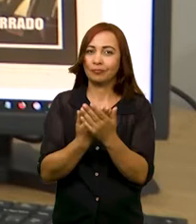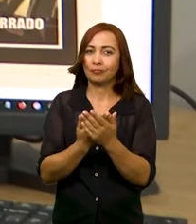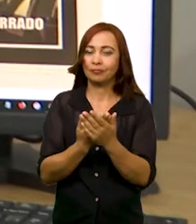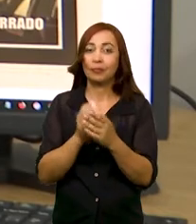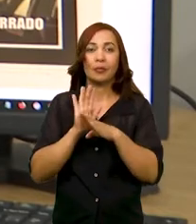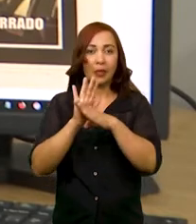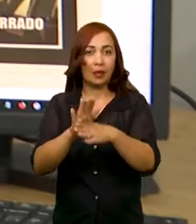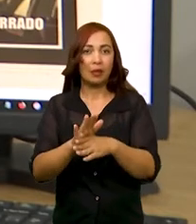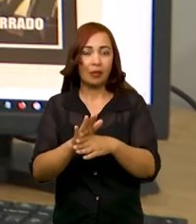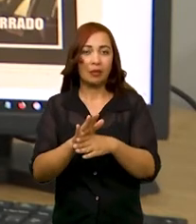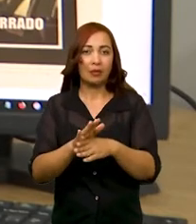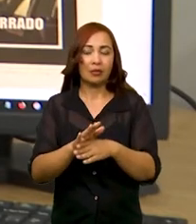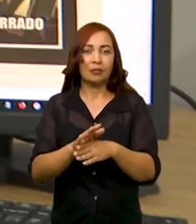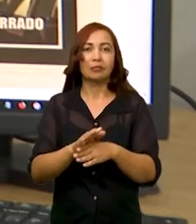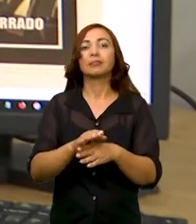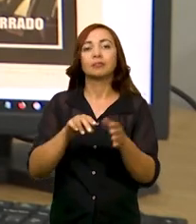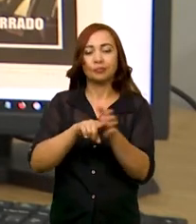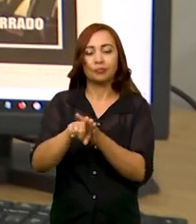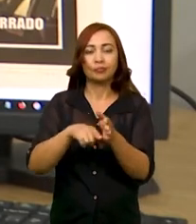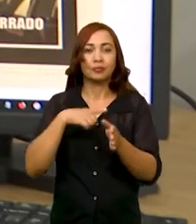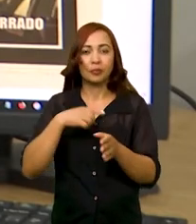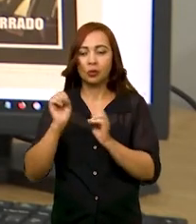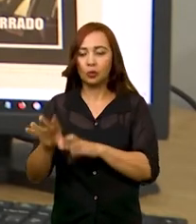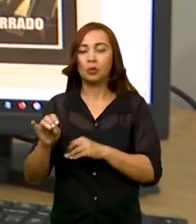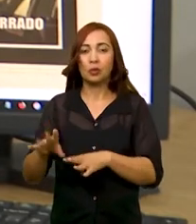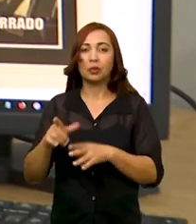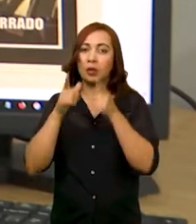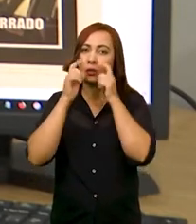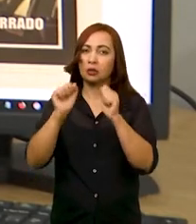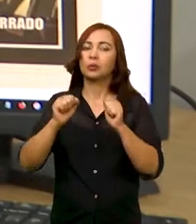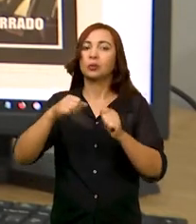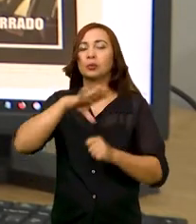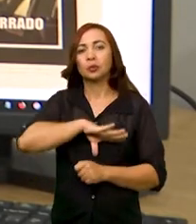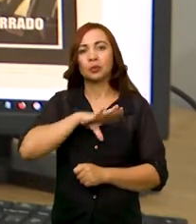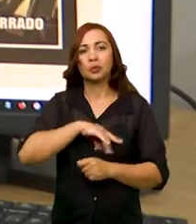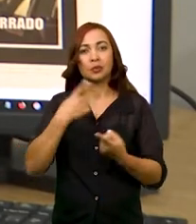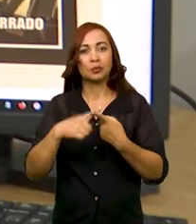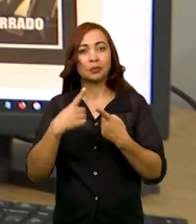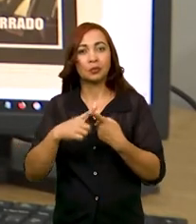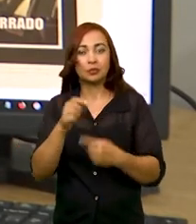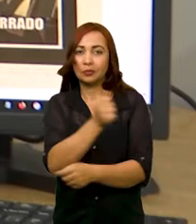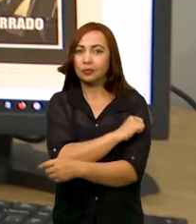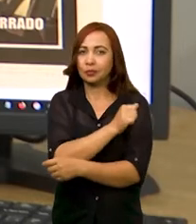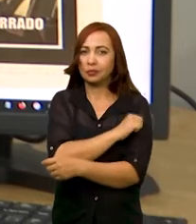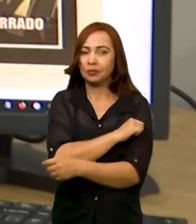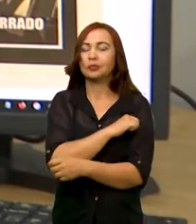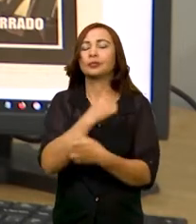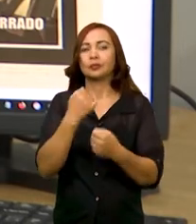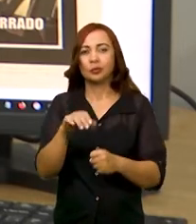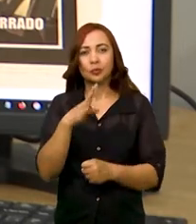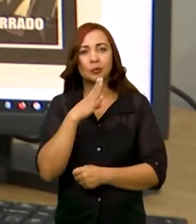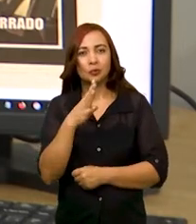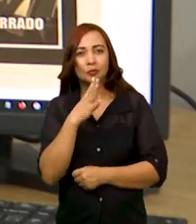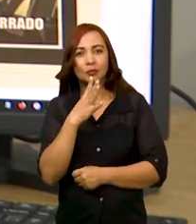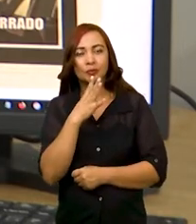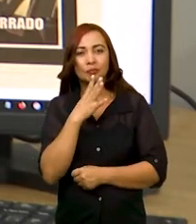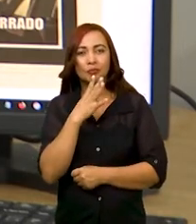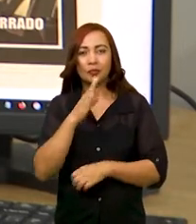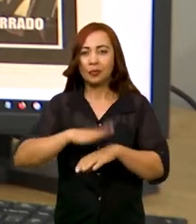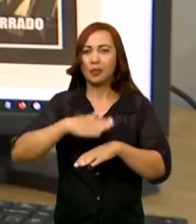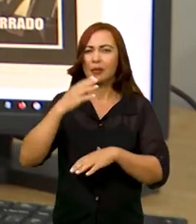essa pesquisa tem no ensino de língua portuguesa é porque todos os alunos devem conhecer